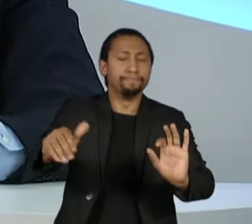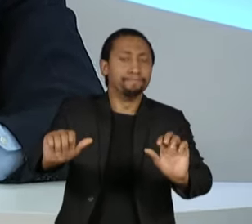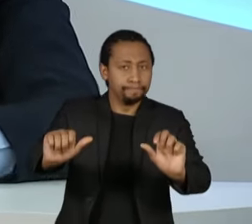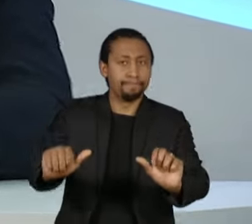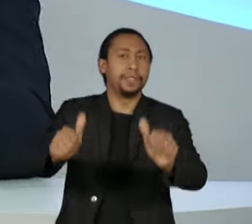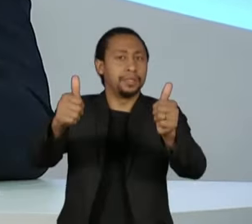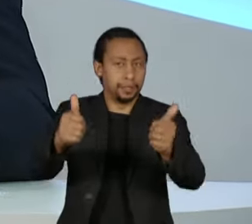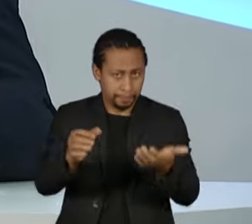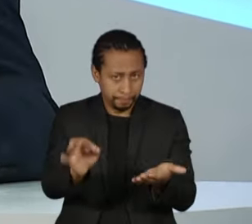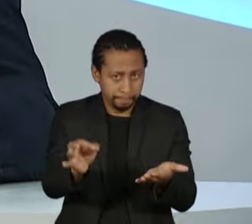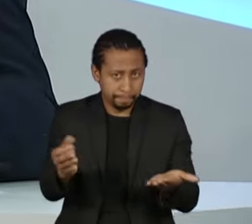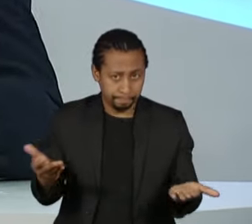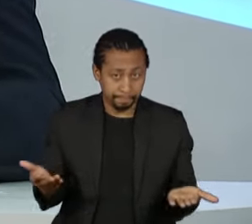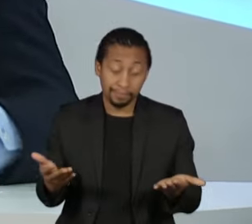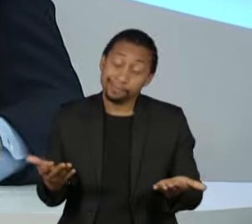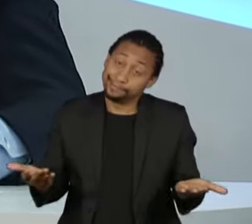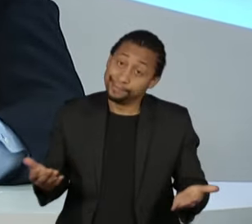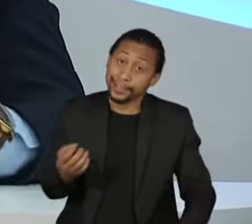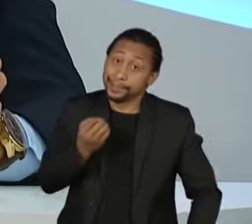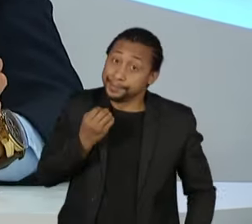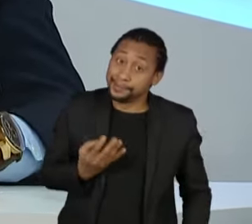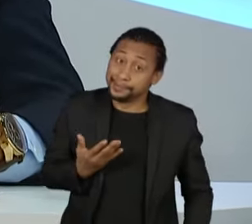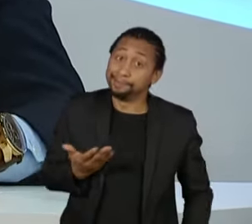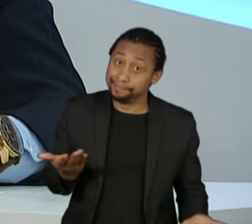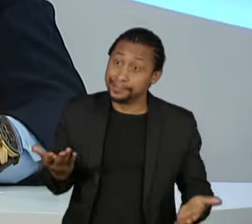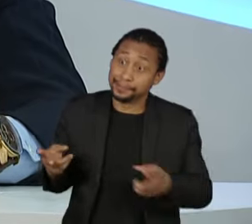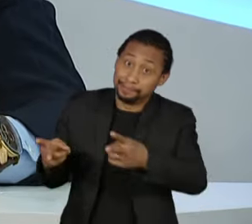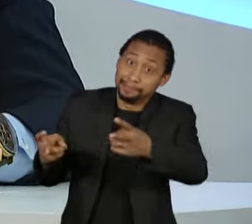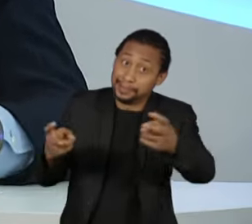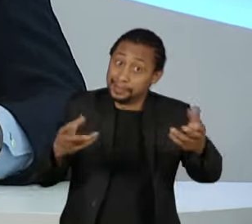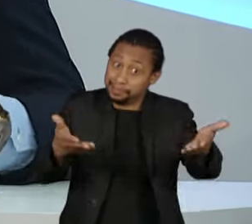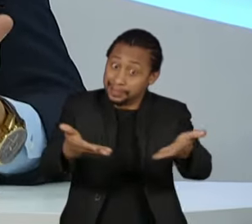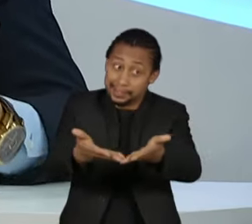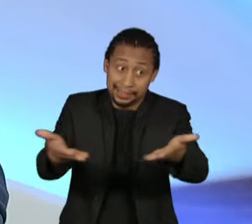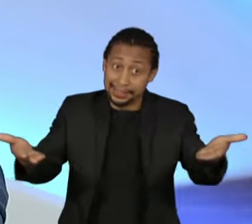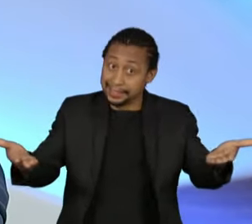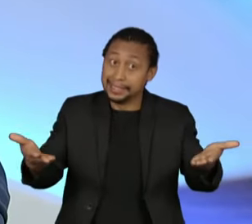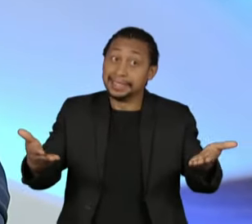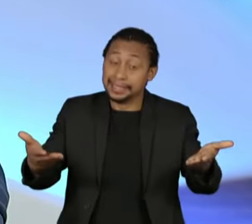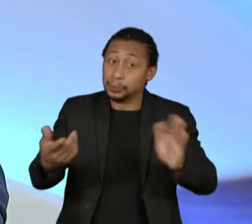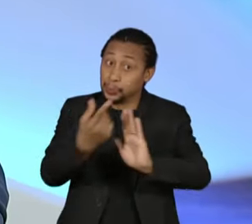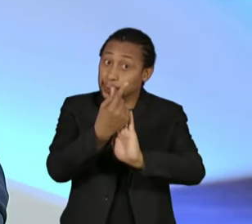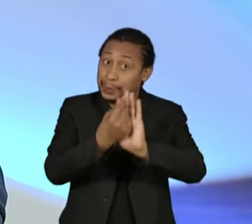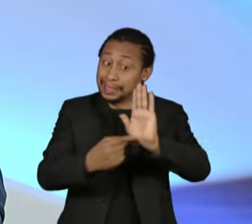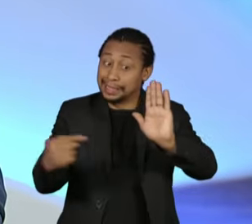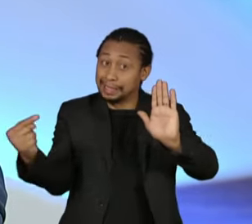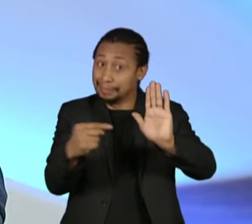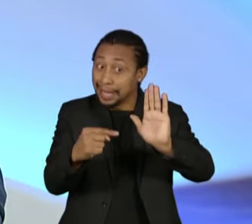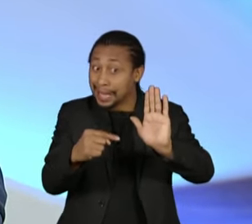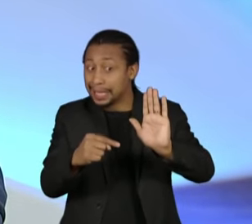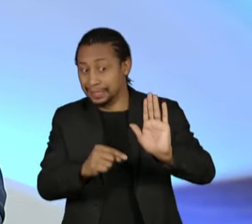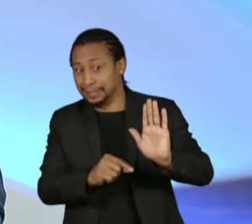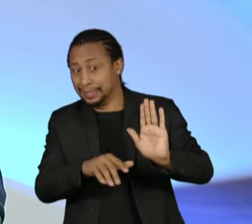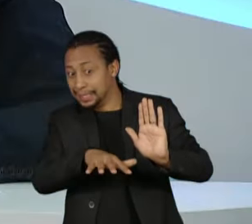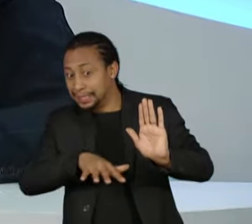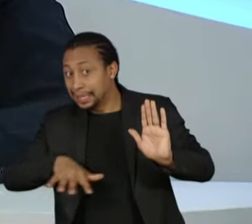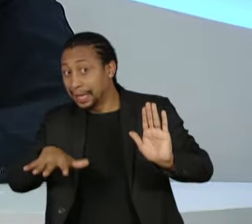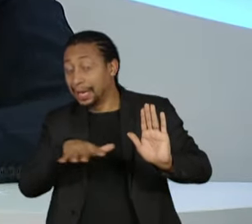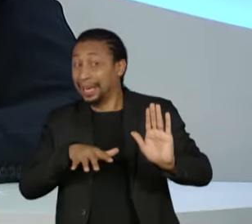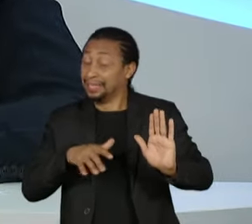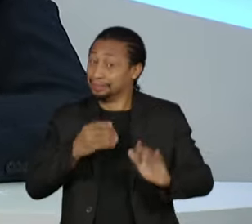Bom, pelo que a gente já está ouvindo e vendo, a situação não é nada boa. É o que a gente tem ouvido da própria equipe de transição.